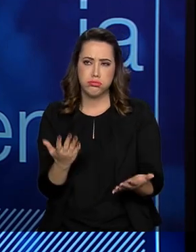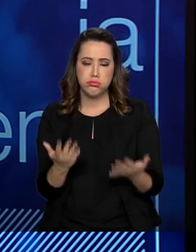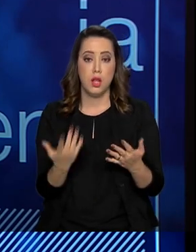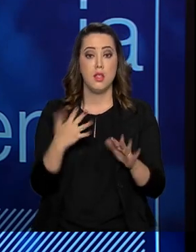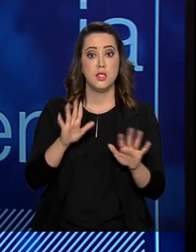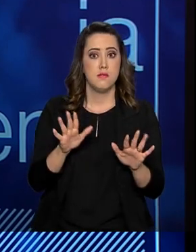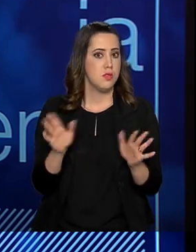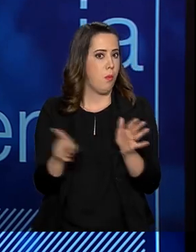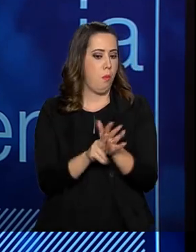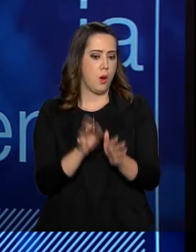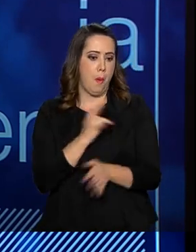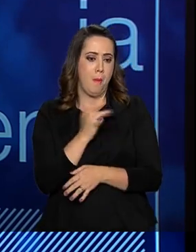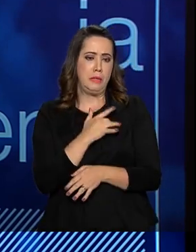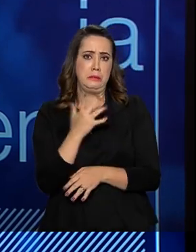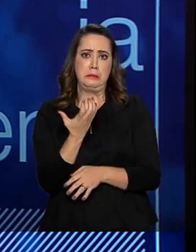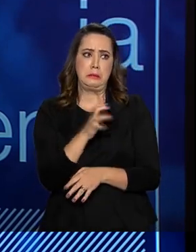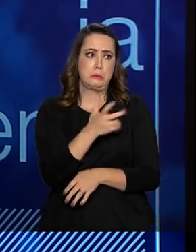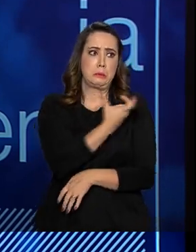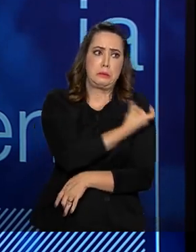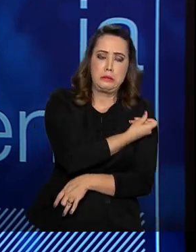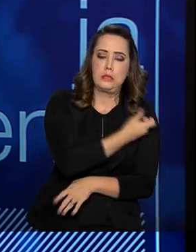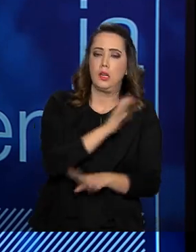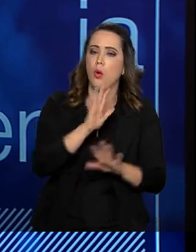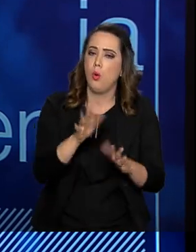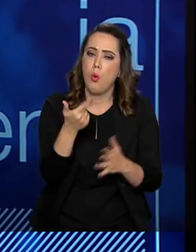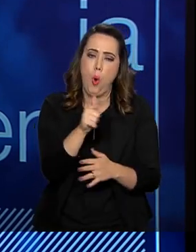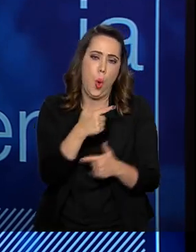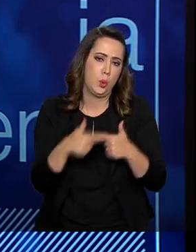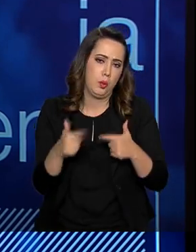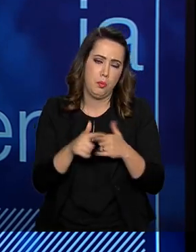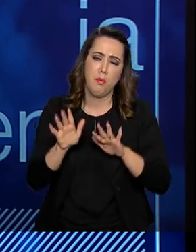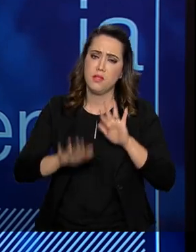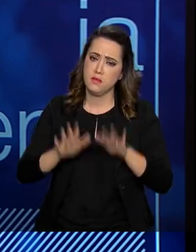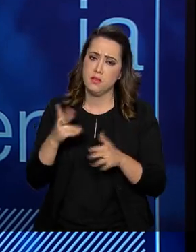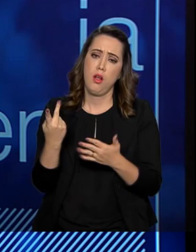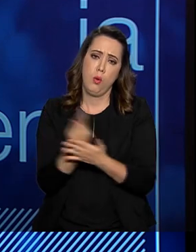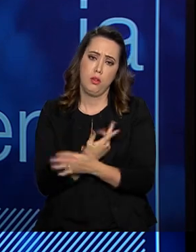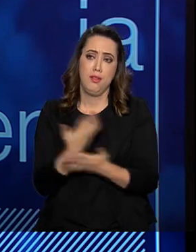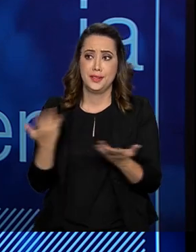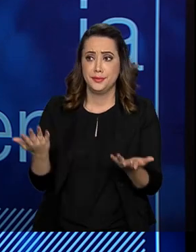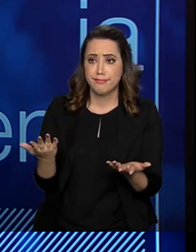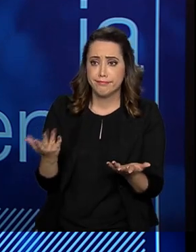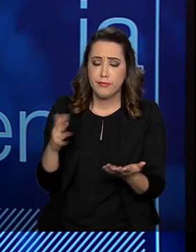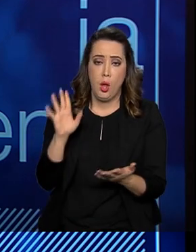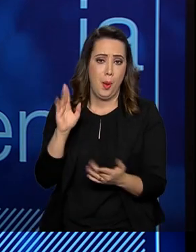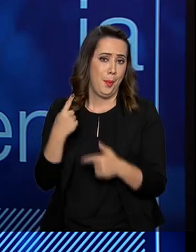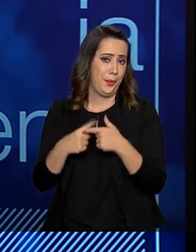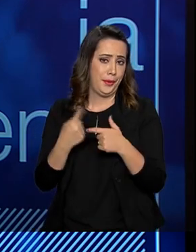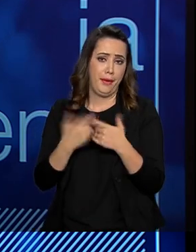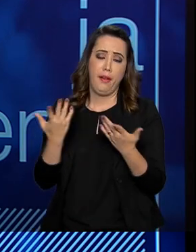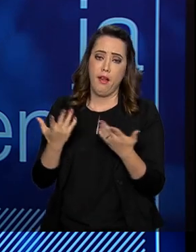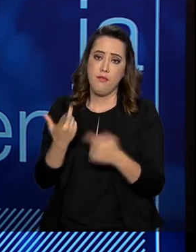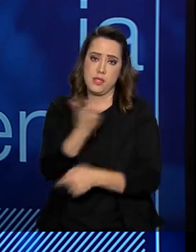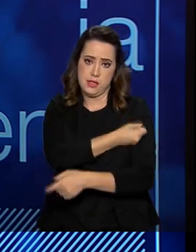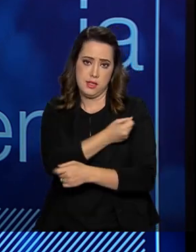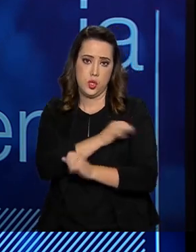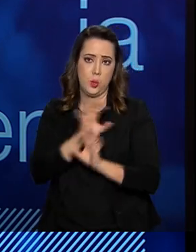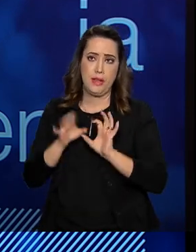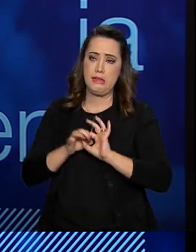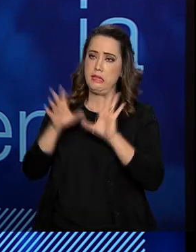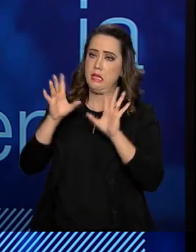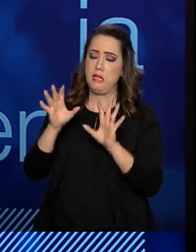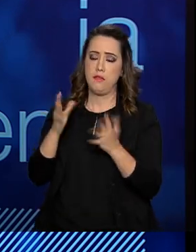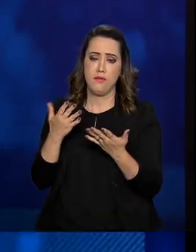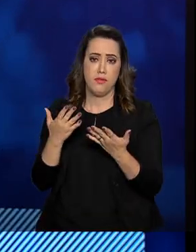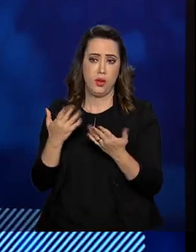medo da vacina ou por alguma outra condição. Isso eventualmente pode acontecer. A vacina não isenta de risco, como todos